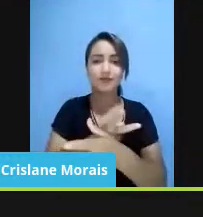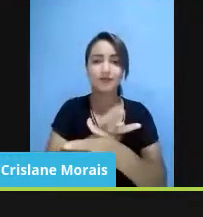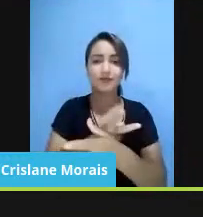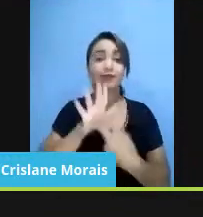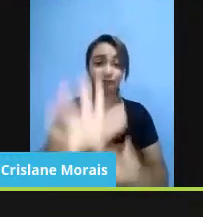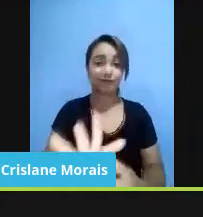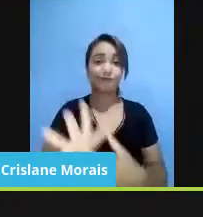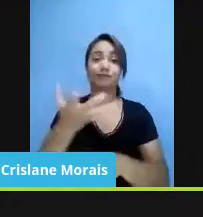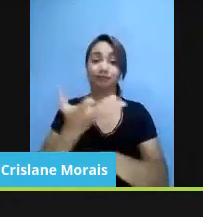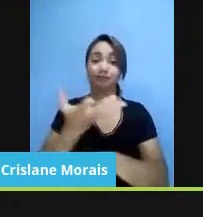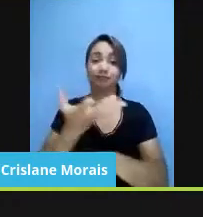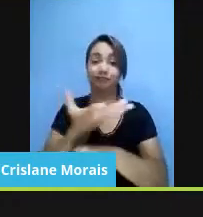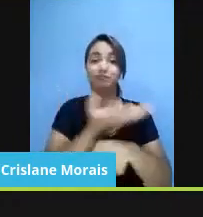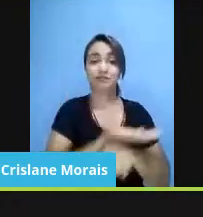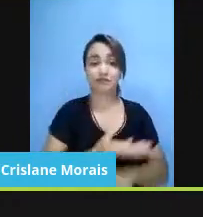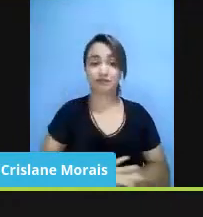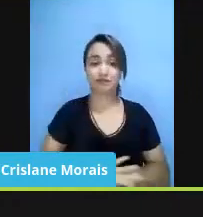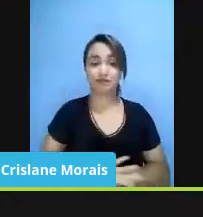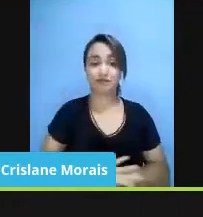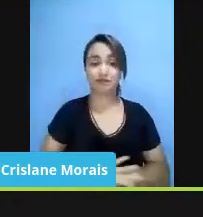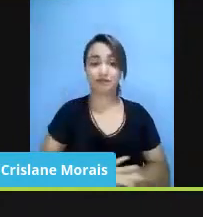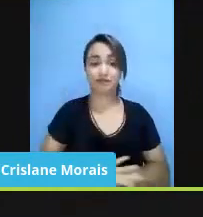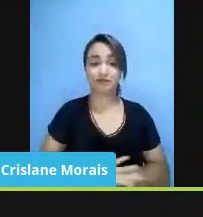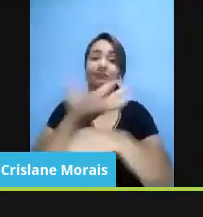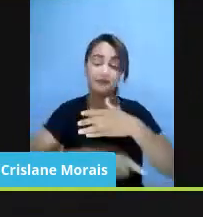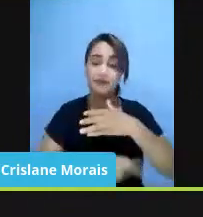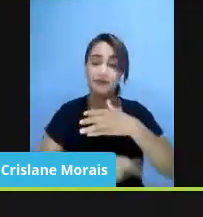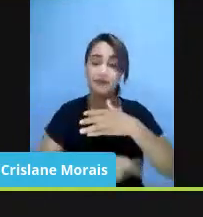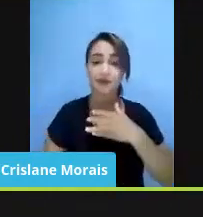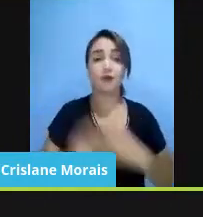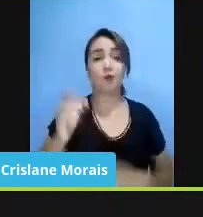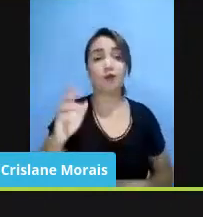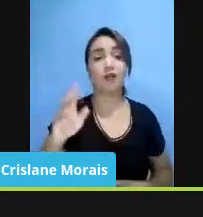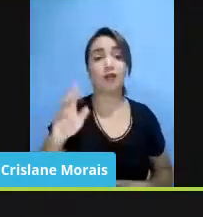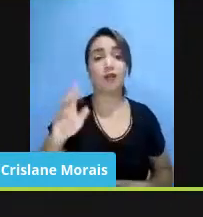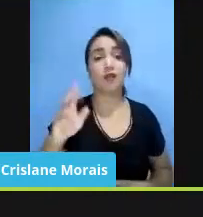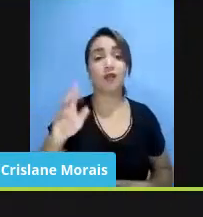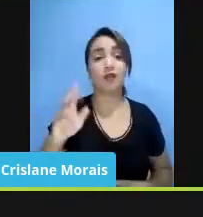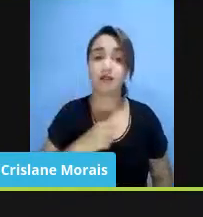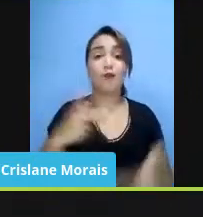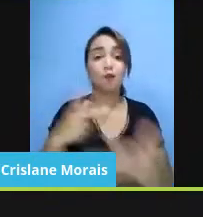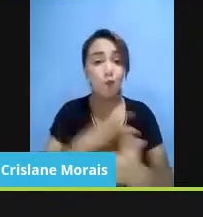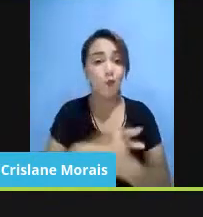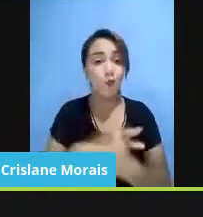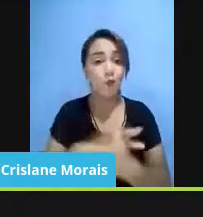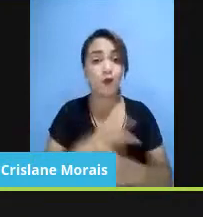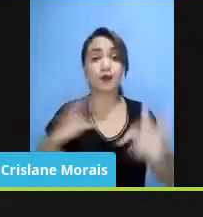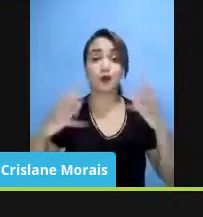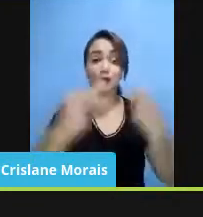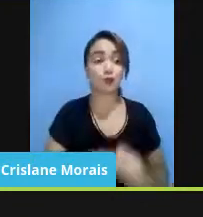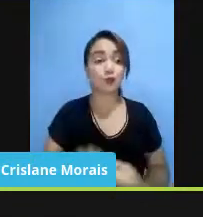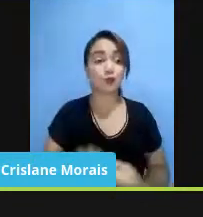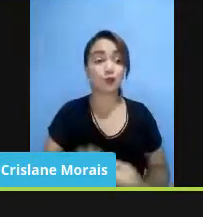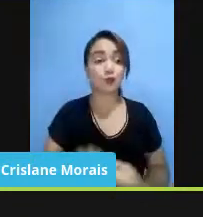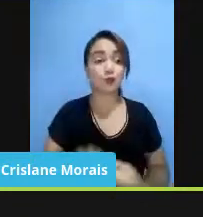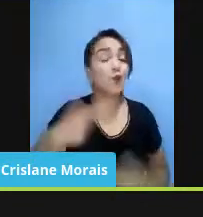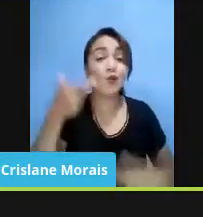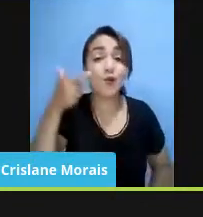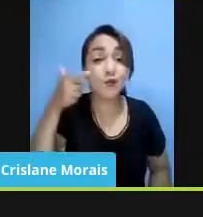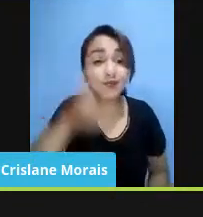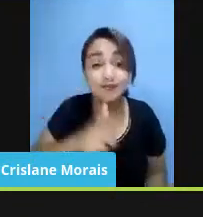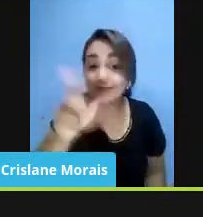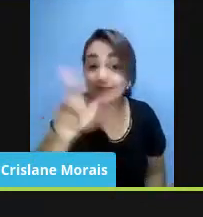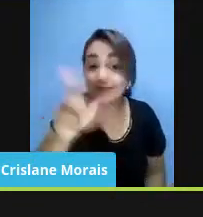ainda, talvez, muito pouco aprofundada, houve um equívoco nisso tudo. Eu não posso imaginar que alguém tenha